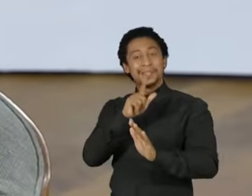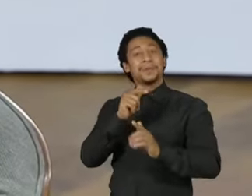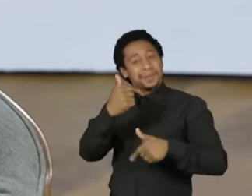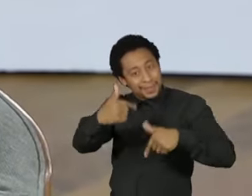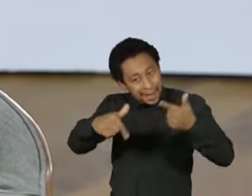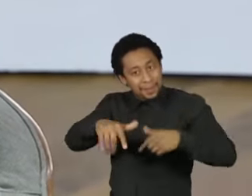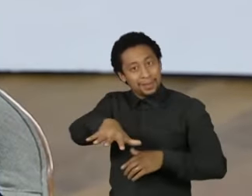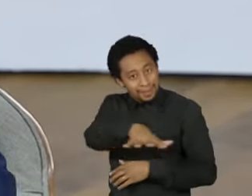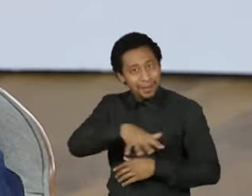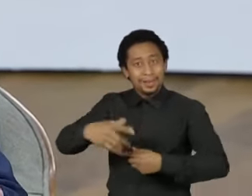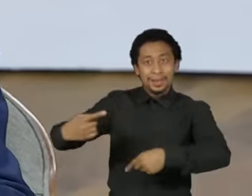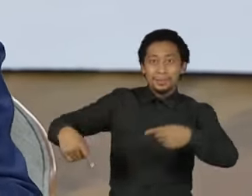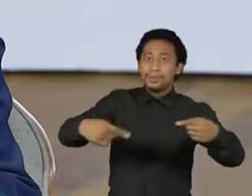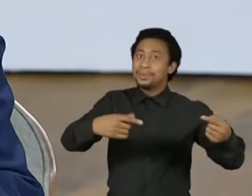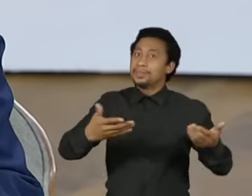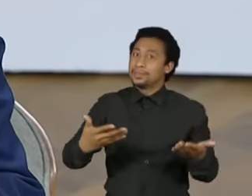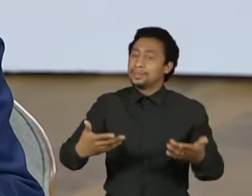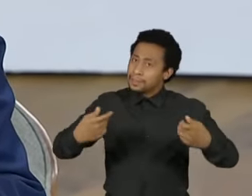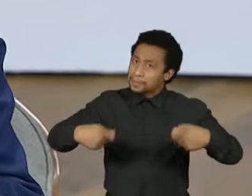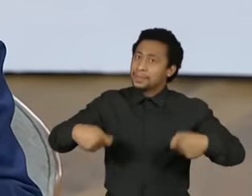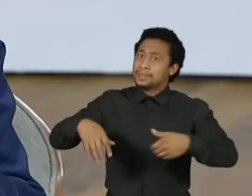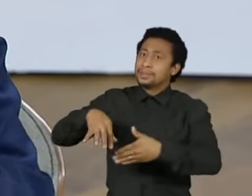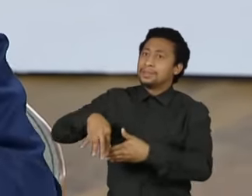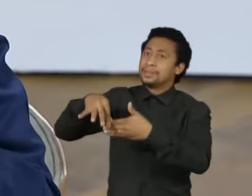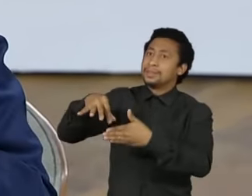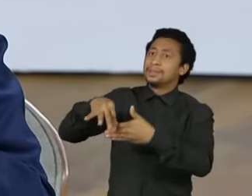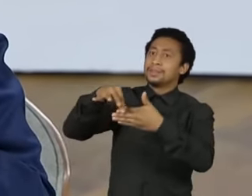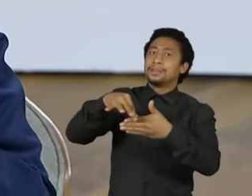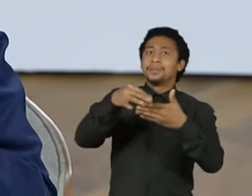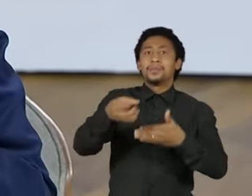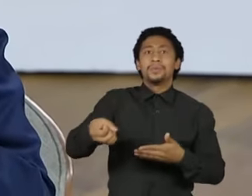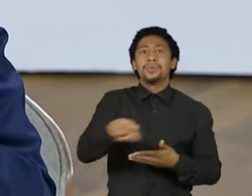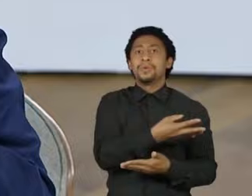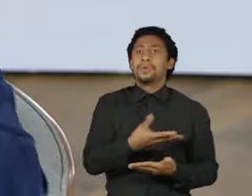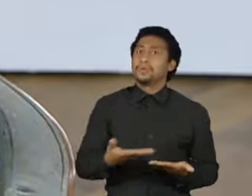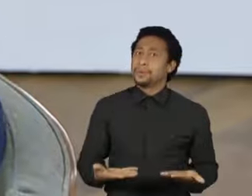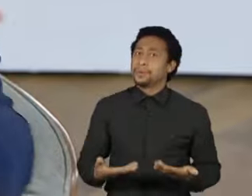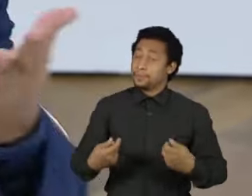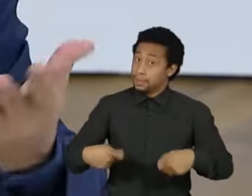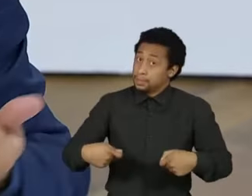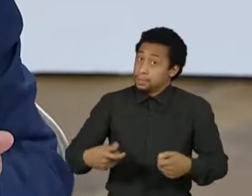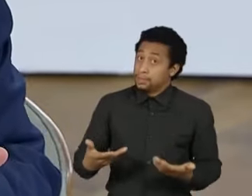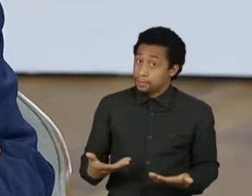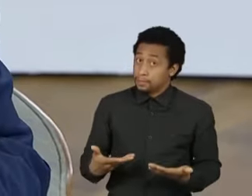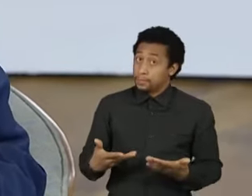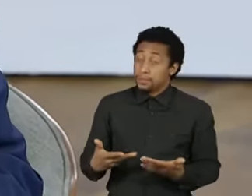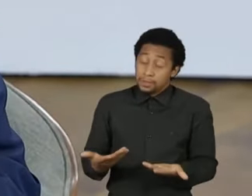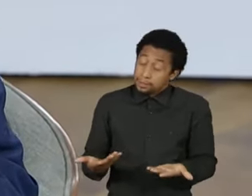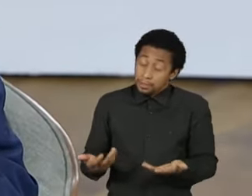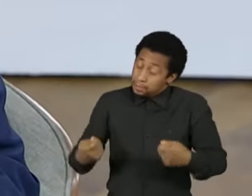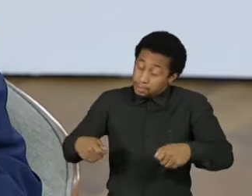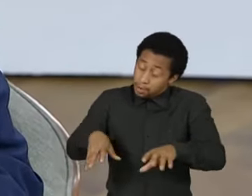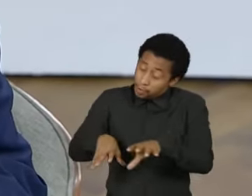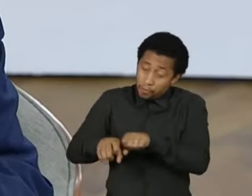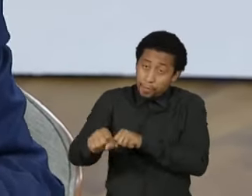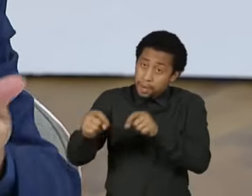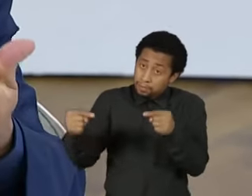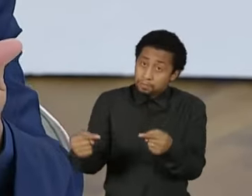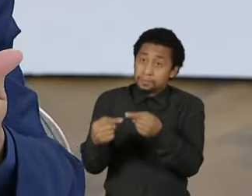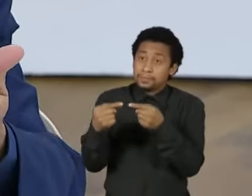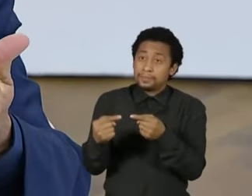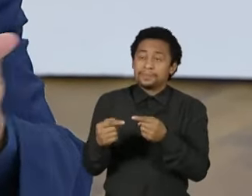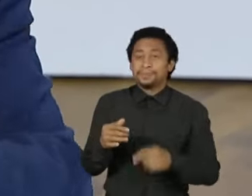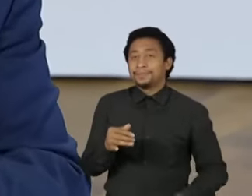setor público brasileiro que precisa de novas lideranças. Governador. Então, assim, é formada a maneira, João, correta, assim. Ah,